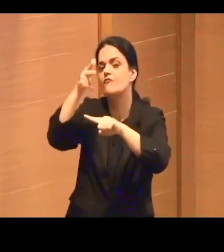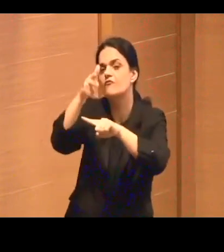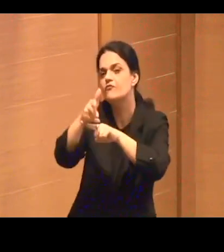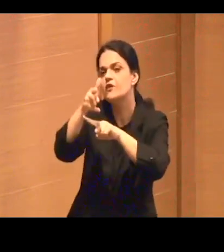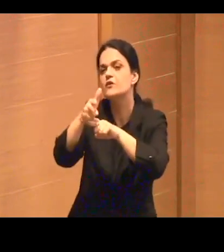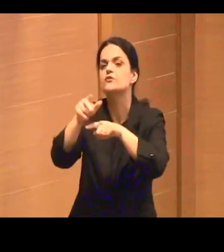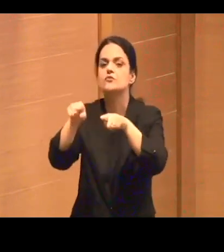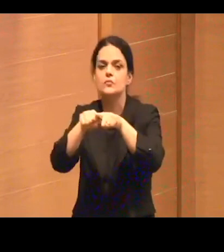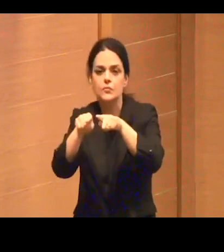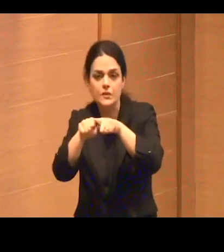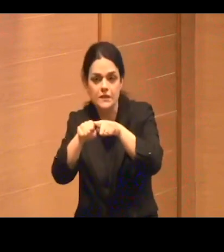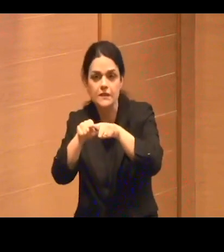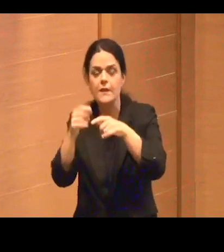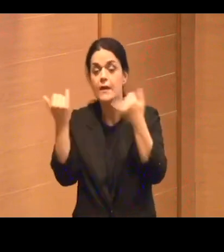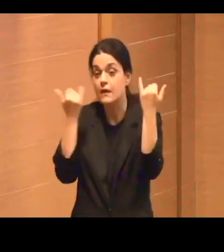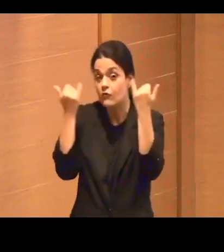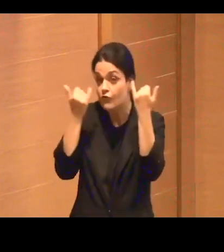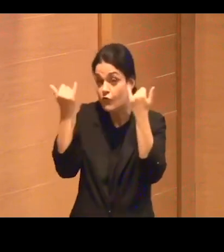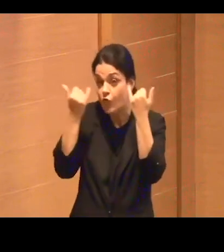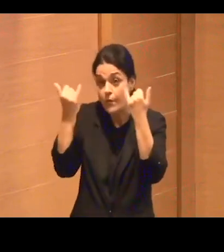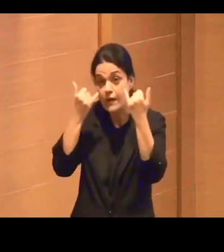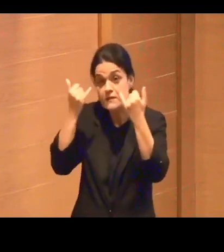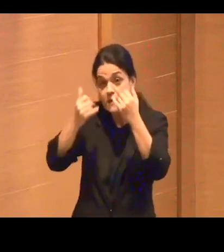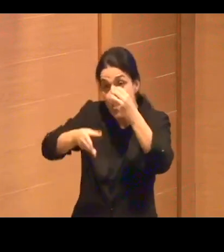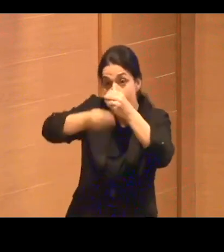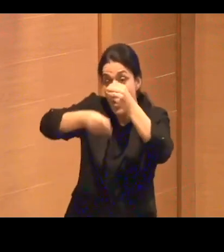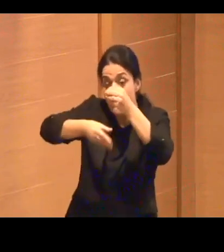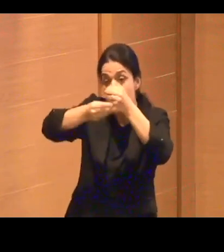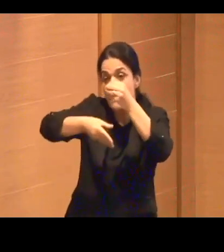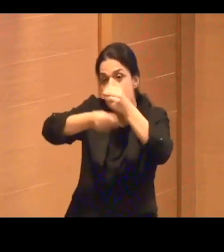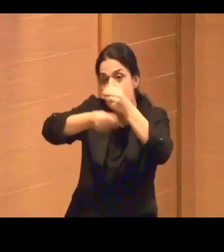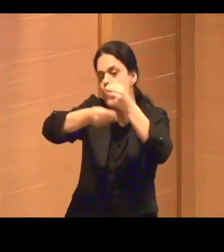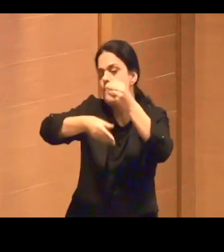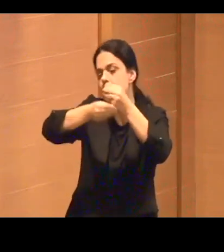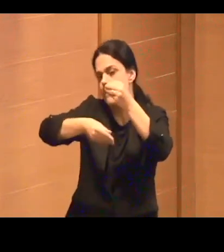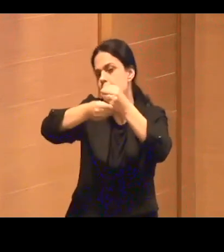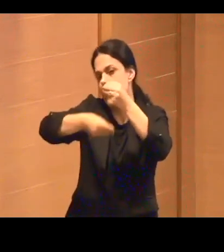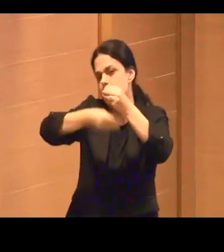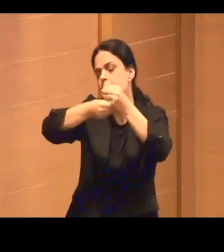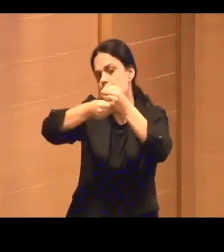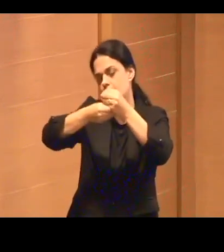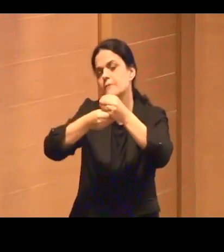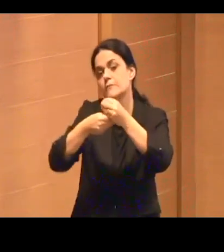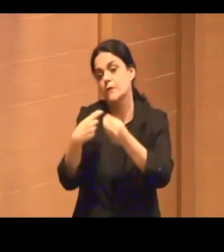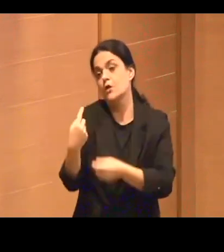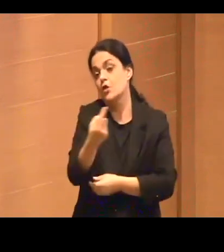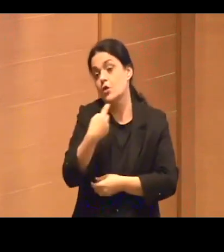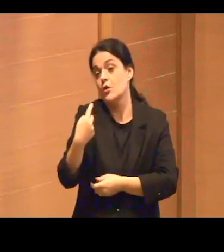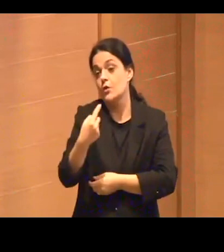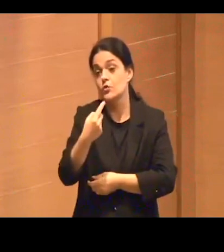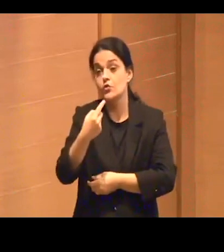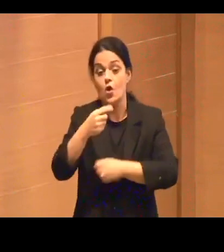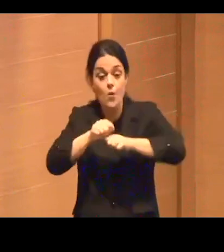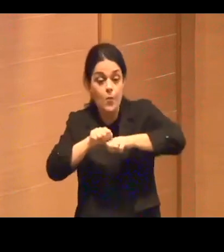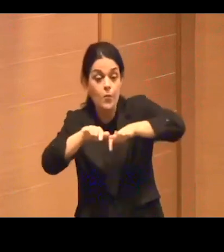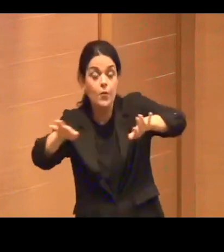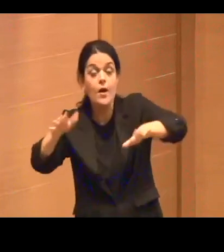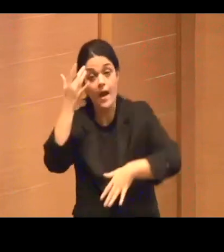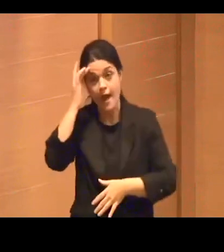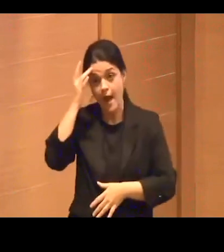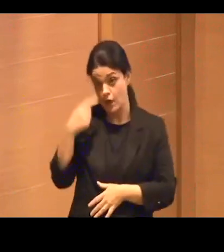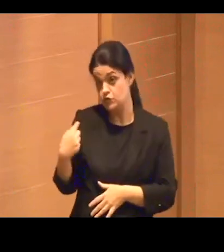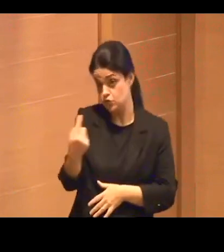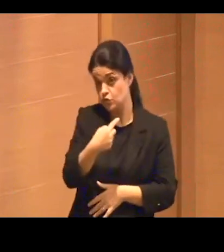e de nuvem pública, que eu acho que é o nosso caminho, para o sistema